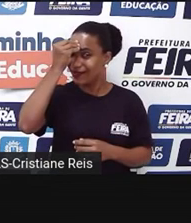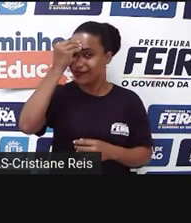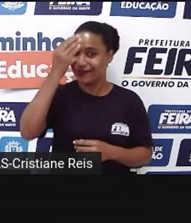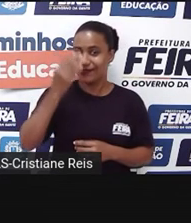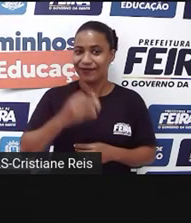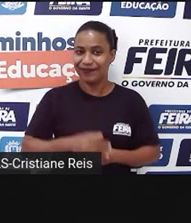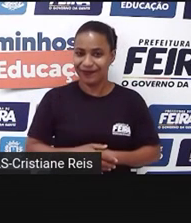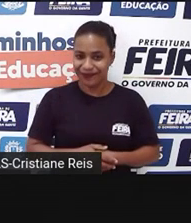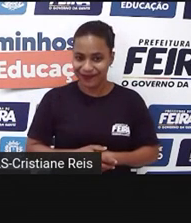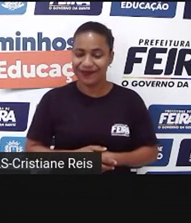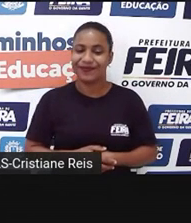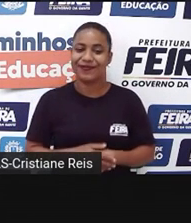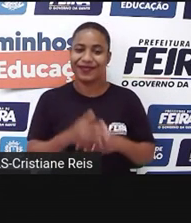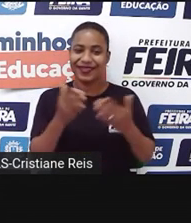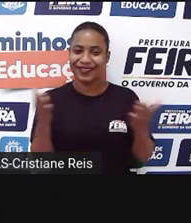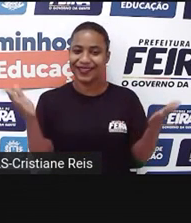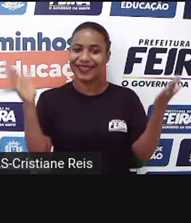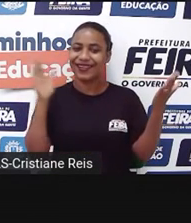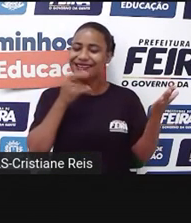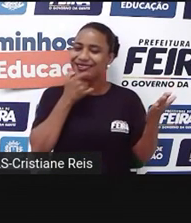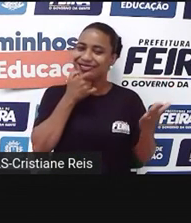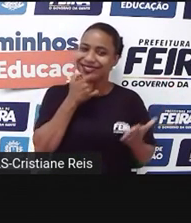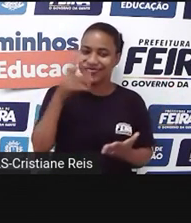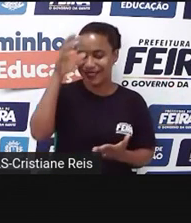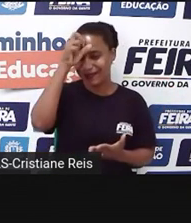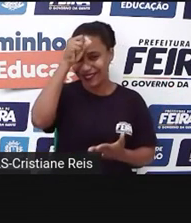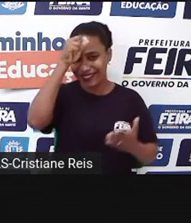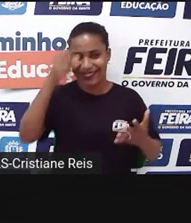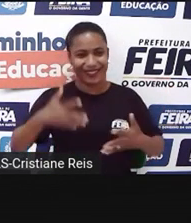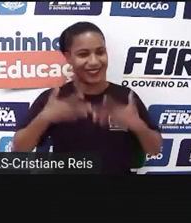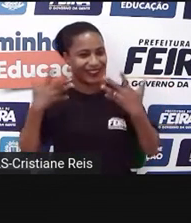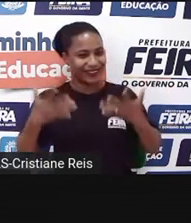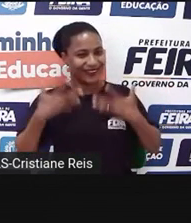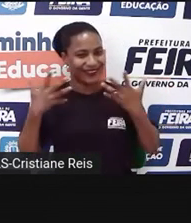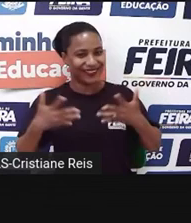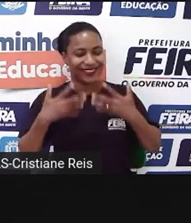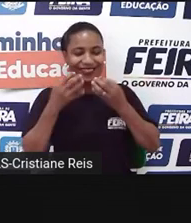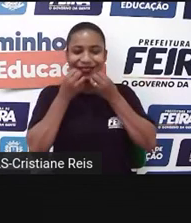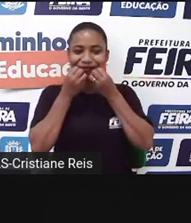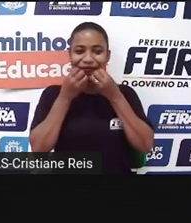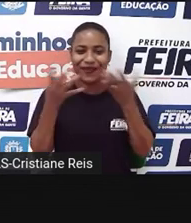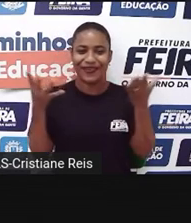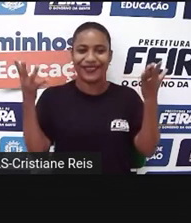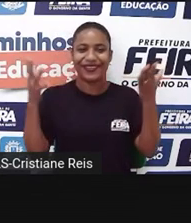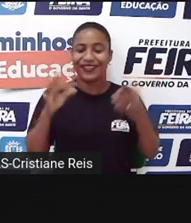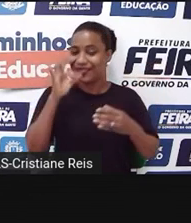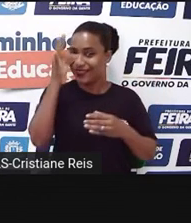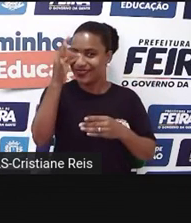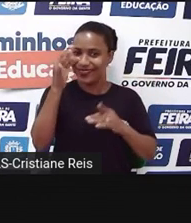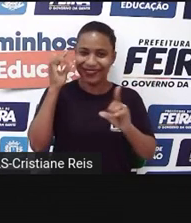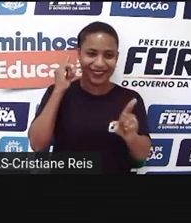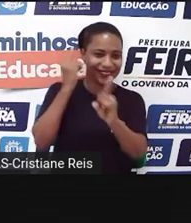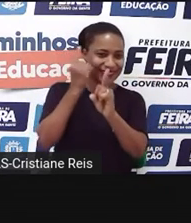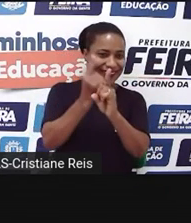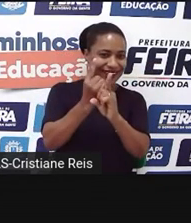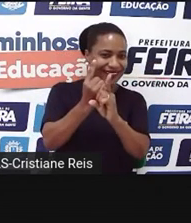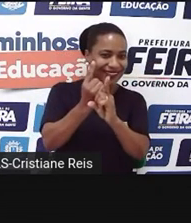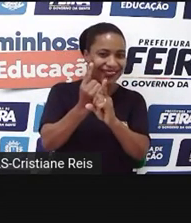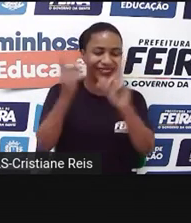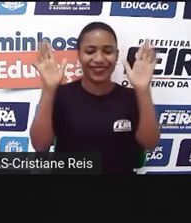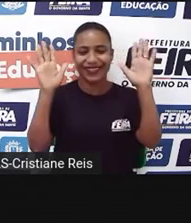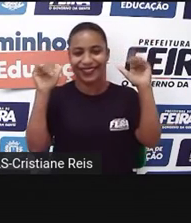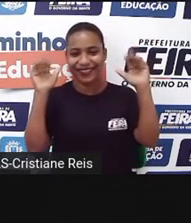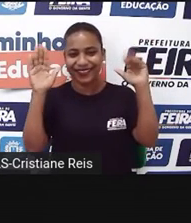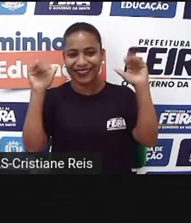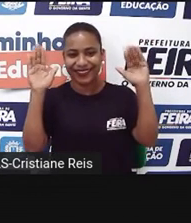is very fun. Aprender inglês é muito divertido. See you next class. Vejo vocês na próxima aula. Bye!